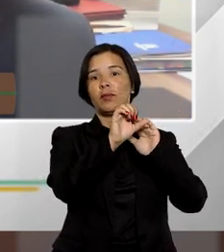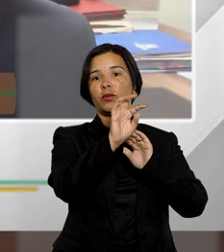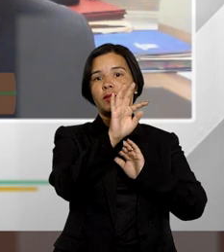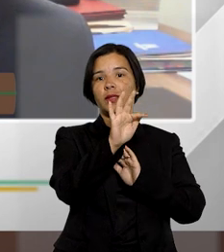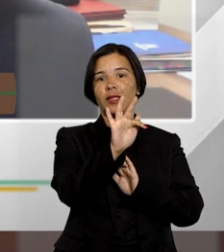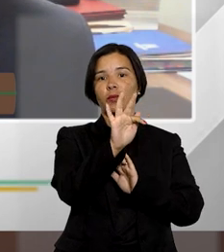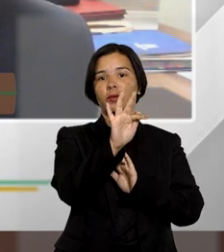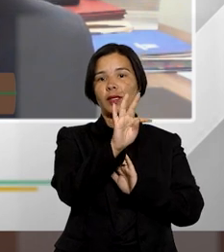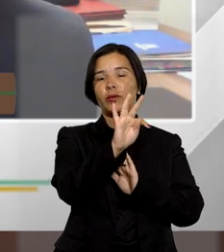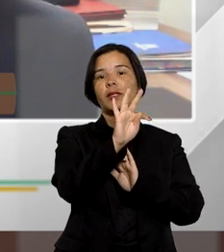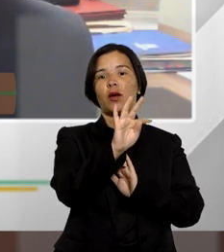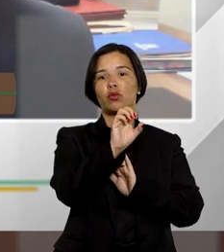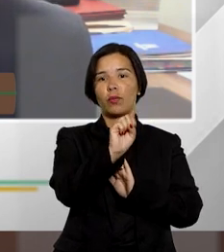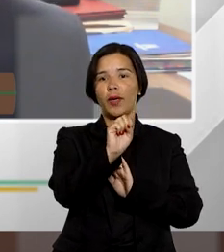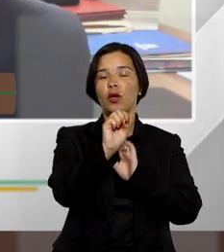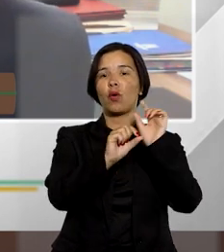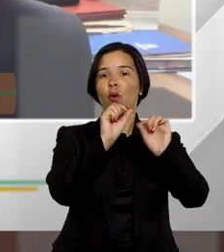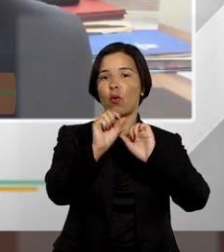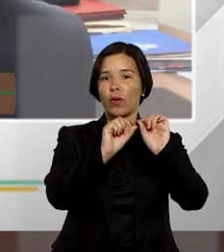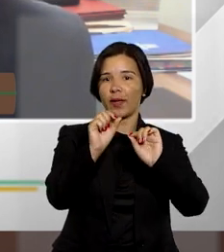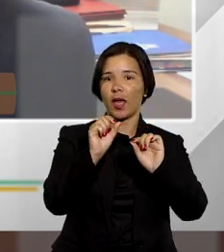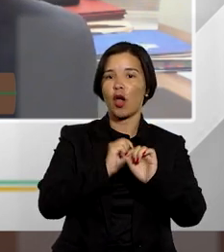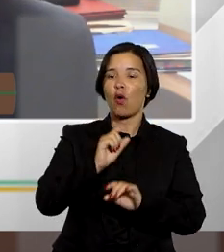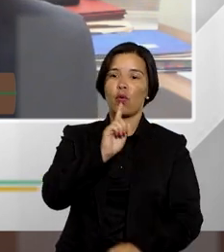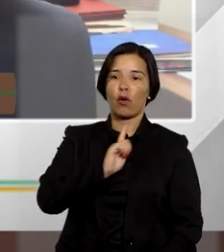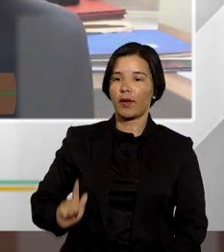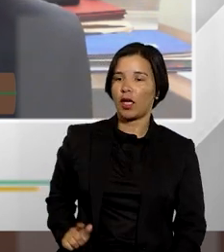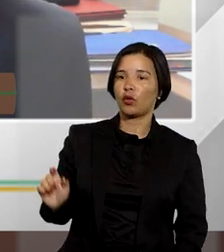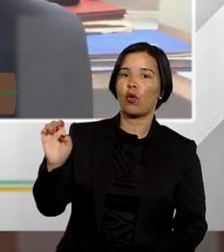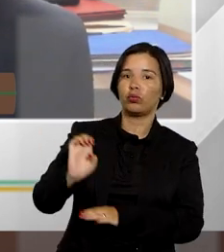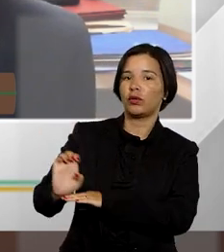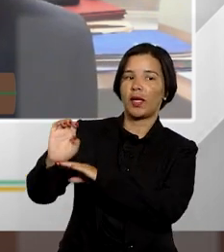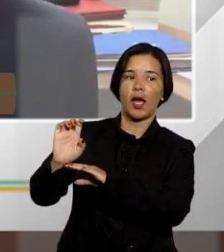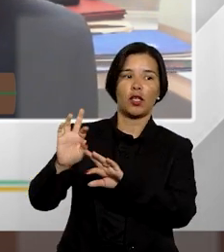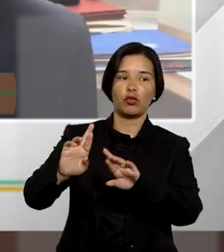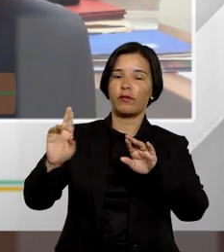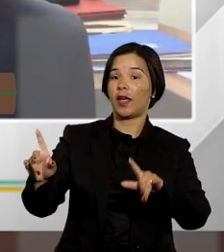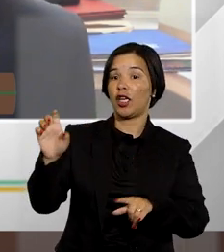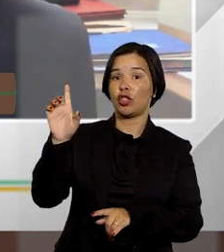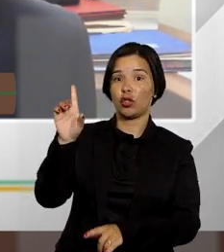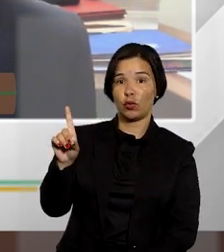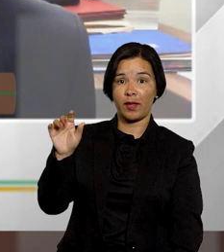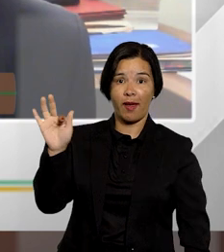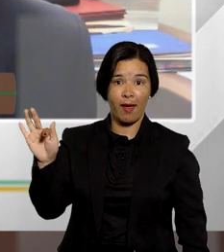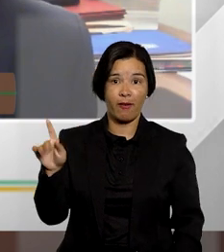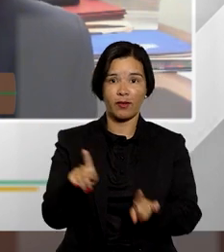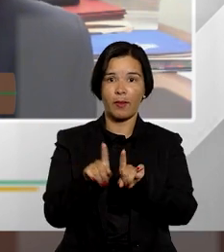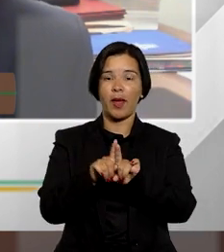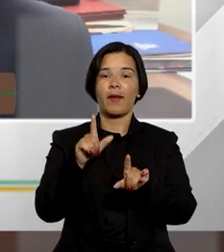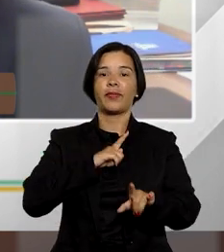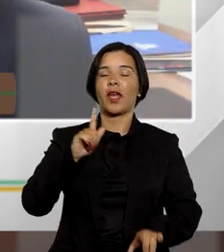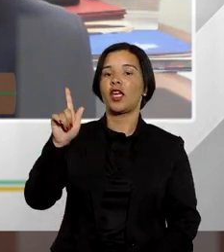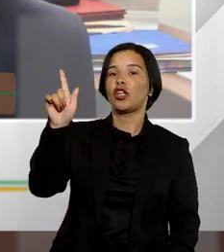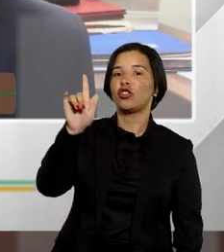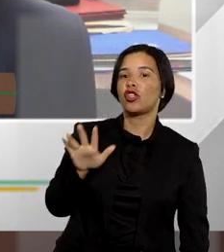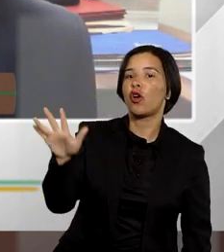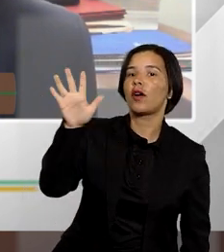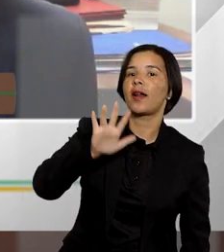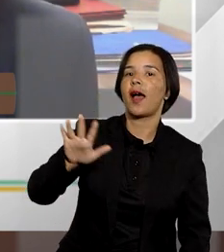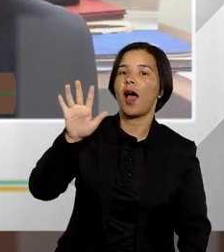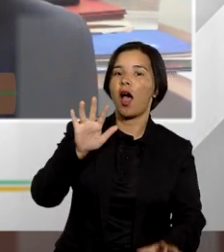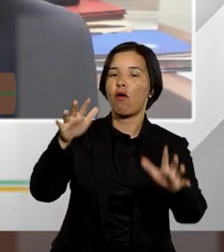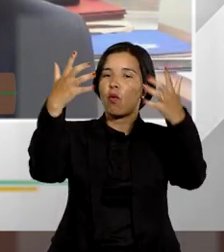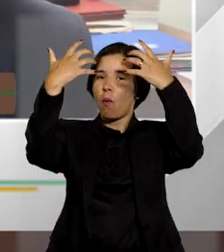advogado em um determinado outro estado que não seja Justiça Federal, então tem aí questão geográfica,